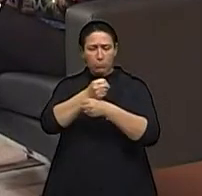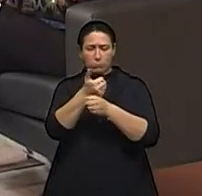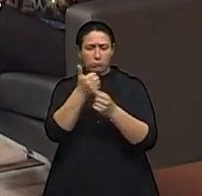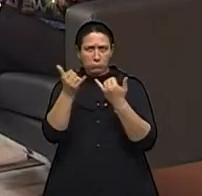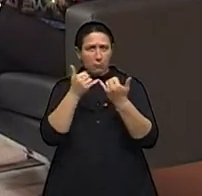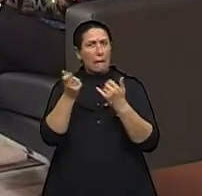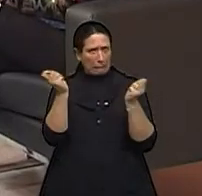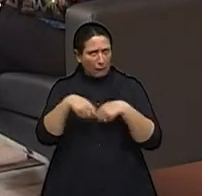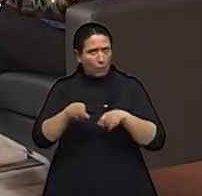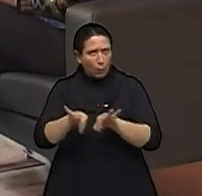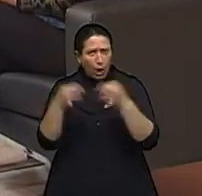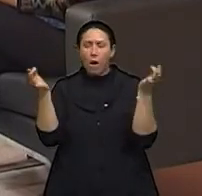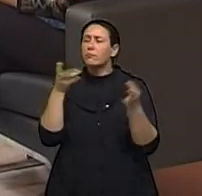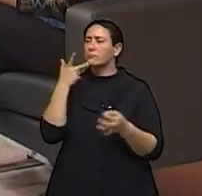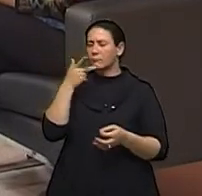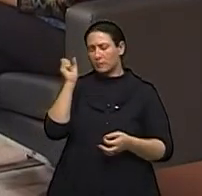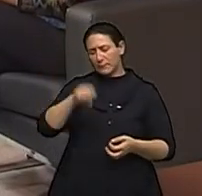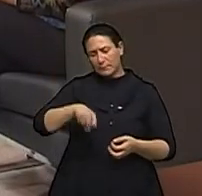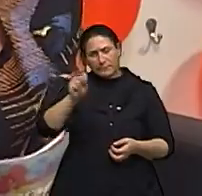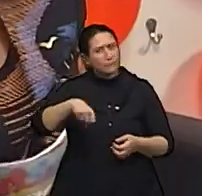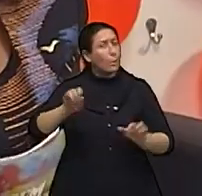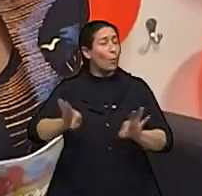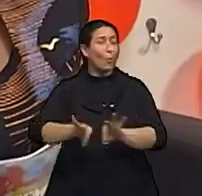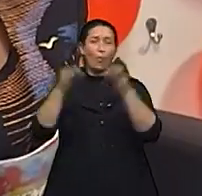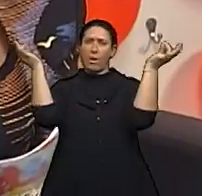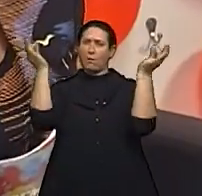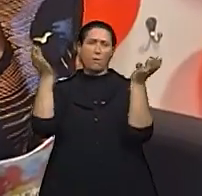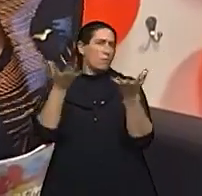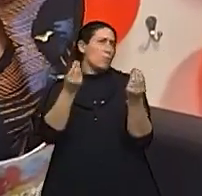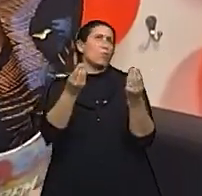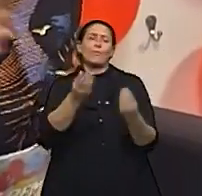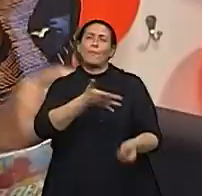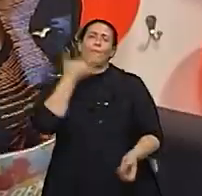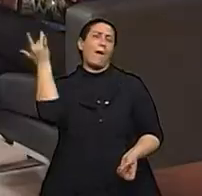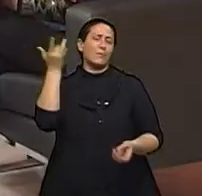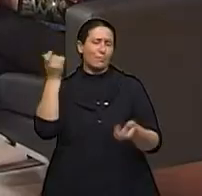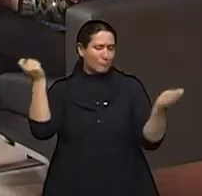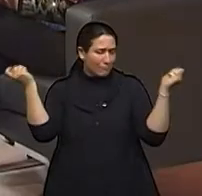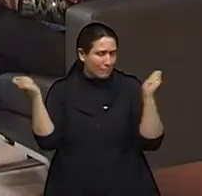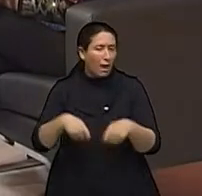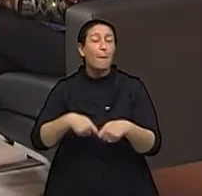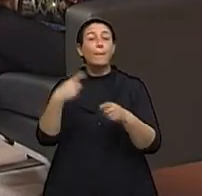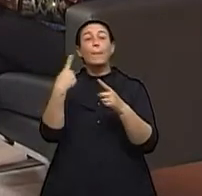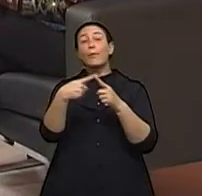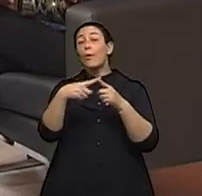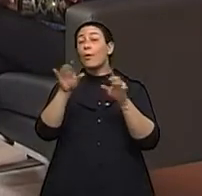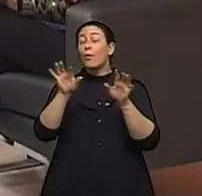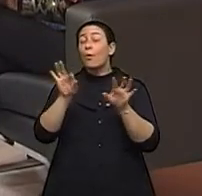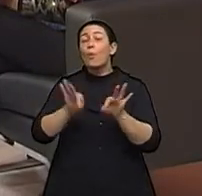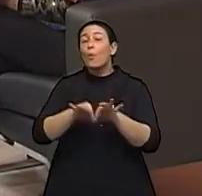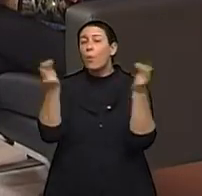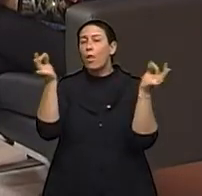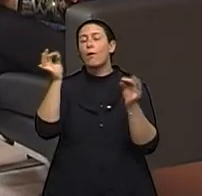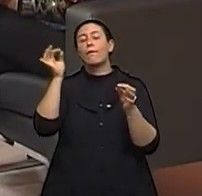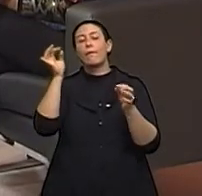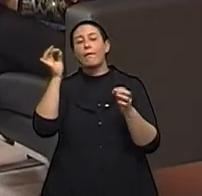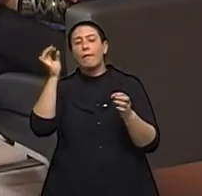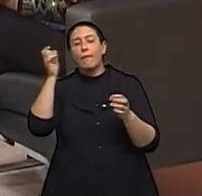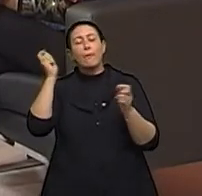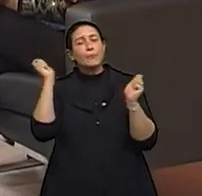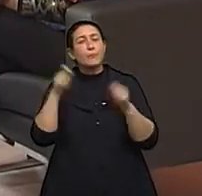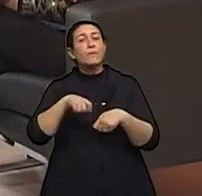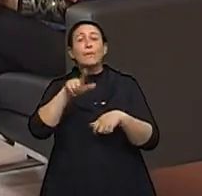Muito mais fácil de curar. Olha, nós estamos dizendo muito mais fácil, é isso que é importante. chances de cura aumentam conforme